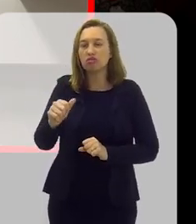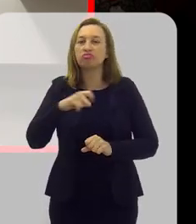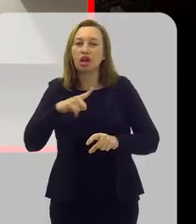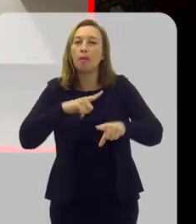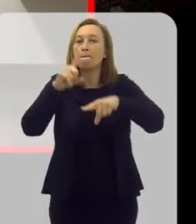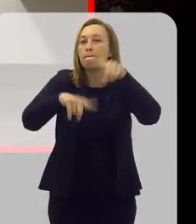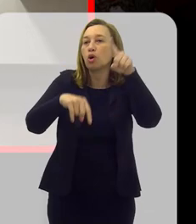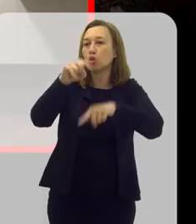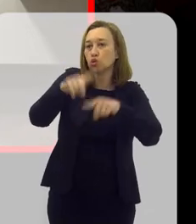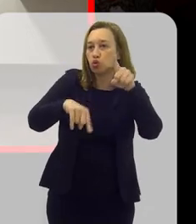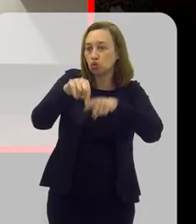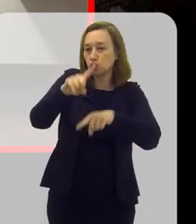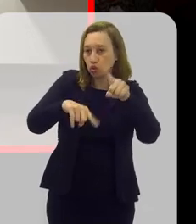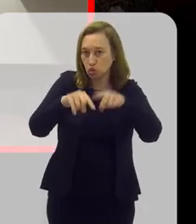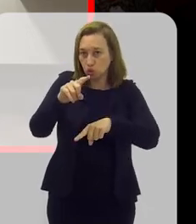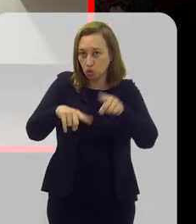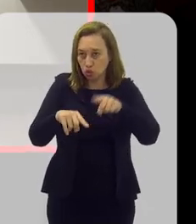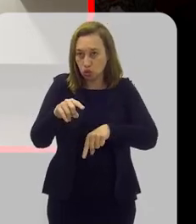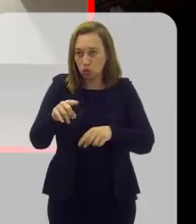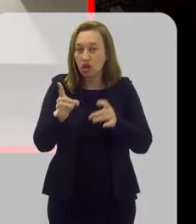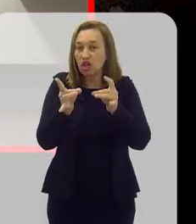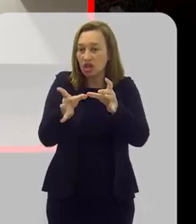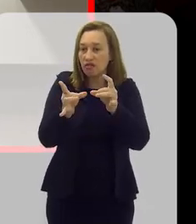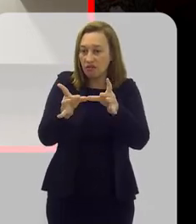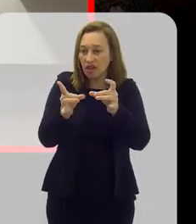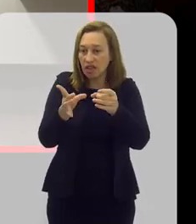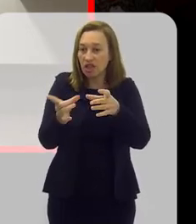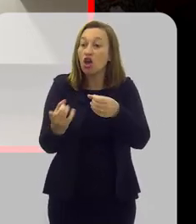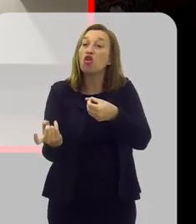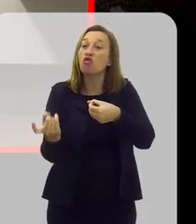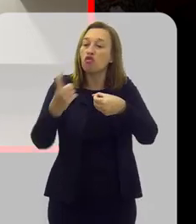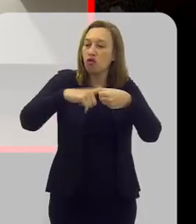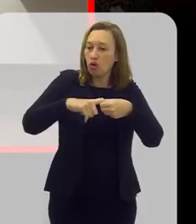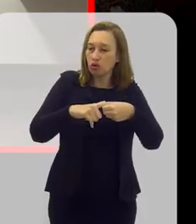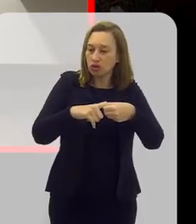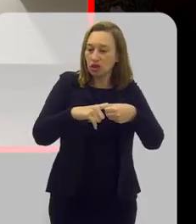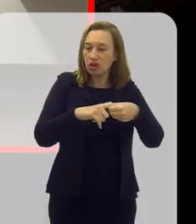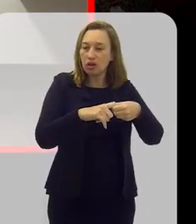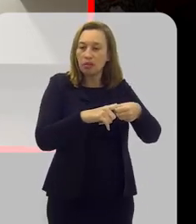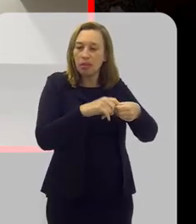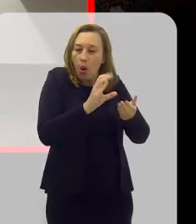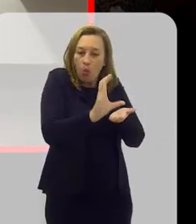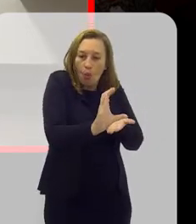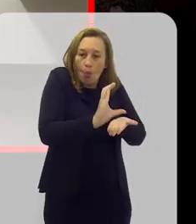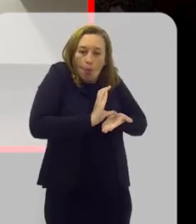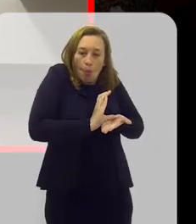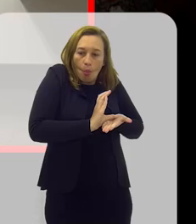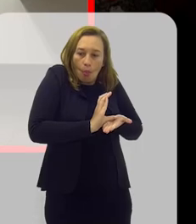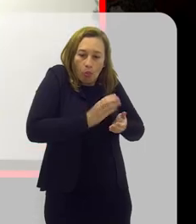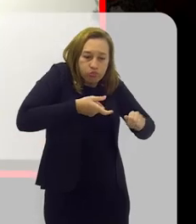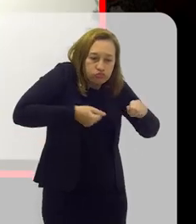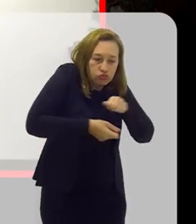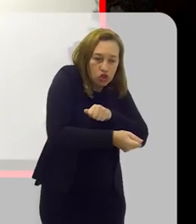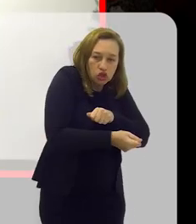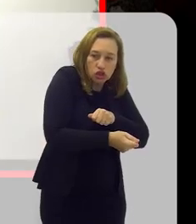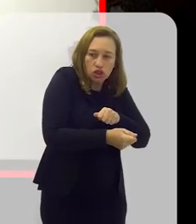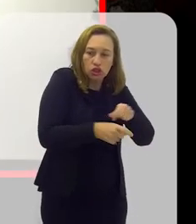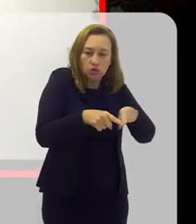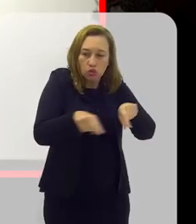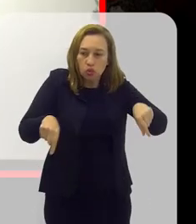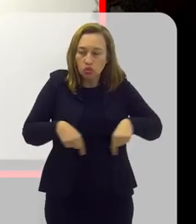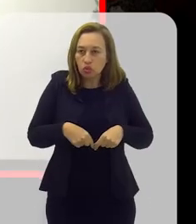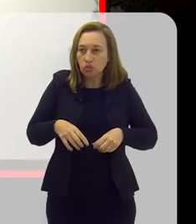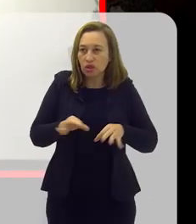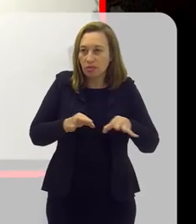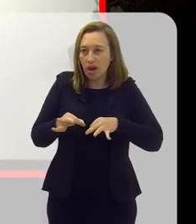produtos, que também são todos revertidos aí para a nossa causa. Quem quiser, é só entrar lá e seguir a gente e ver um pouquinho